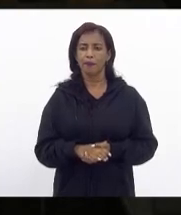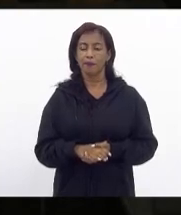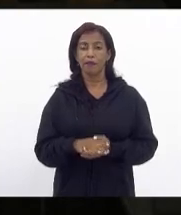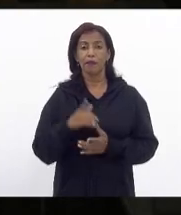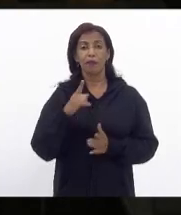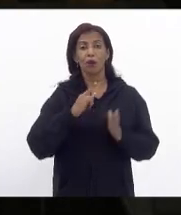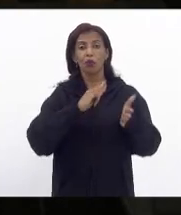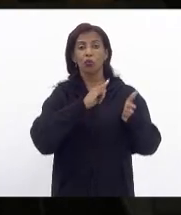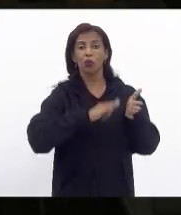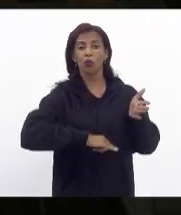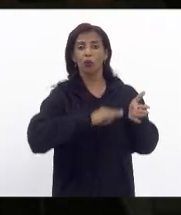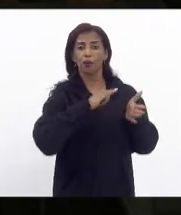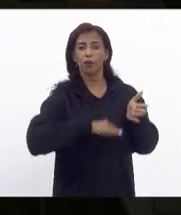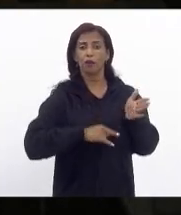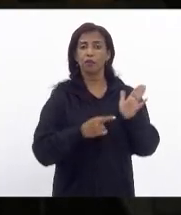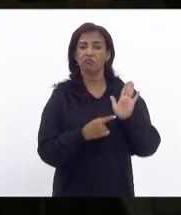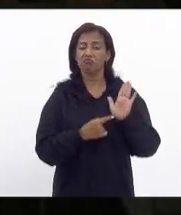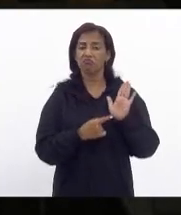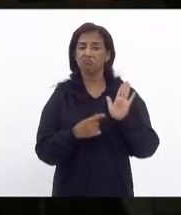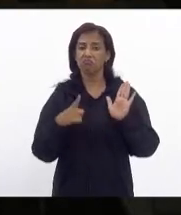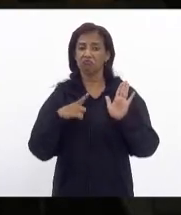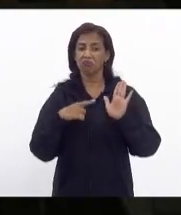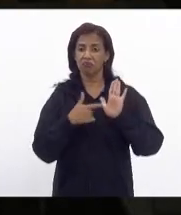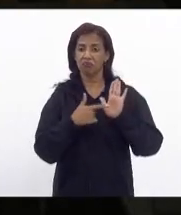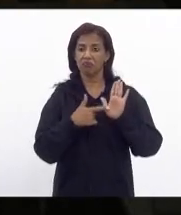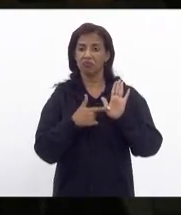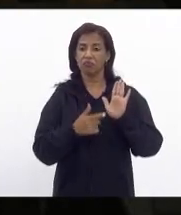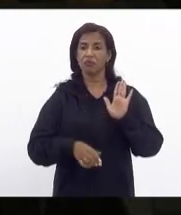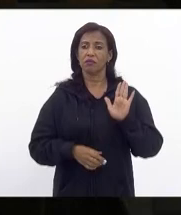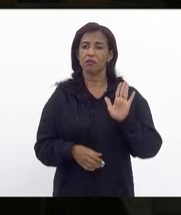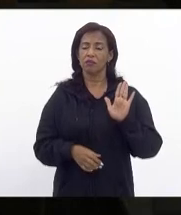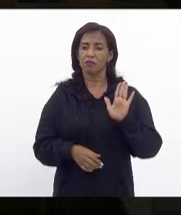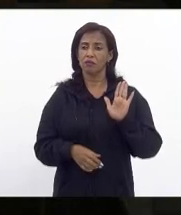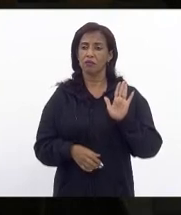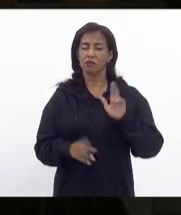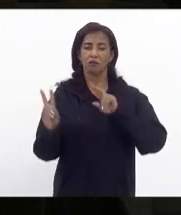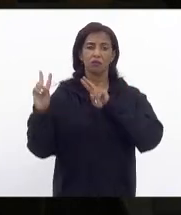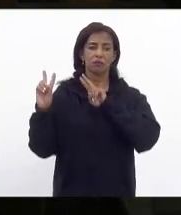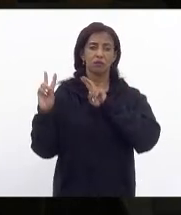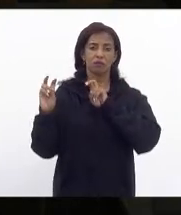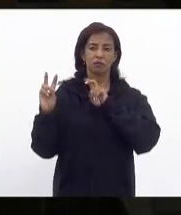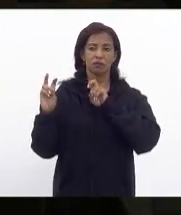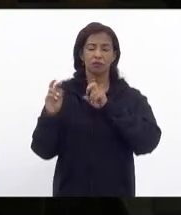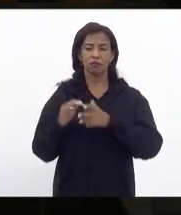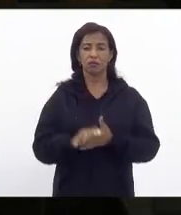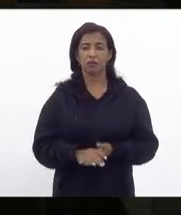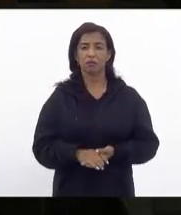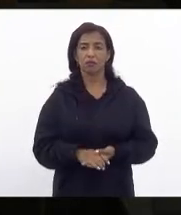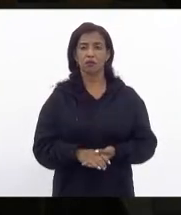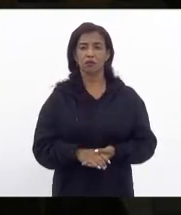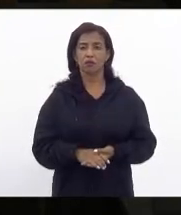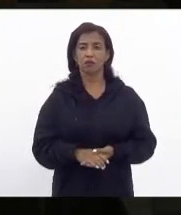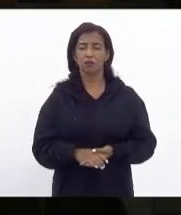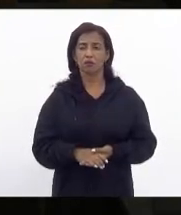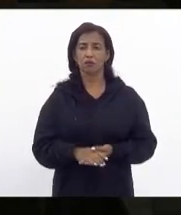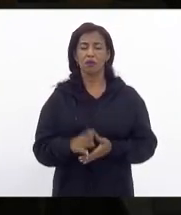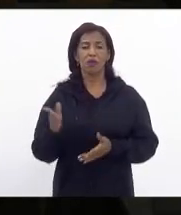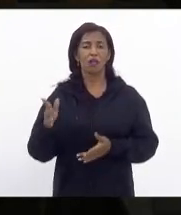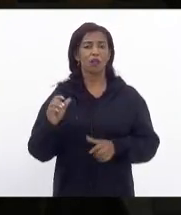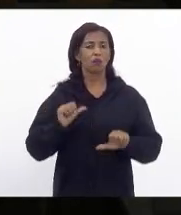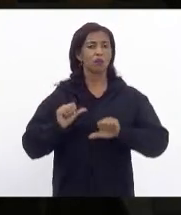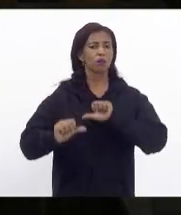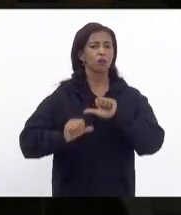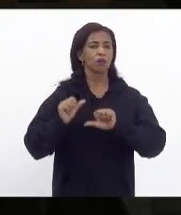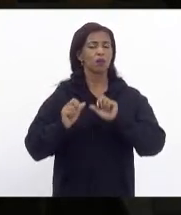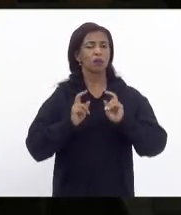documento este documento que eu tenho em mãos intitulado Recomendações para a Modernização